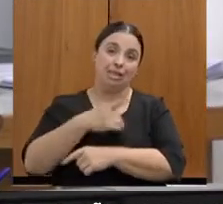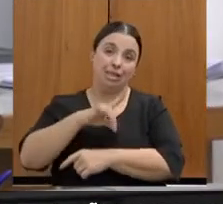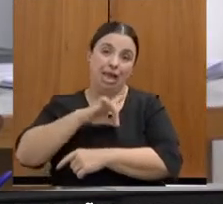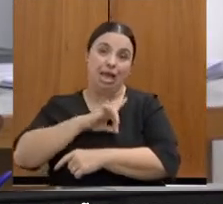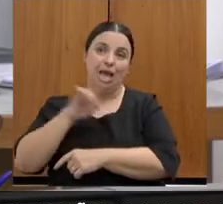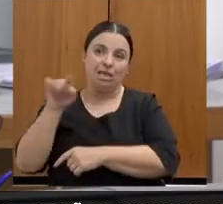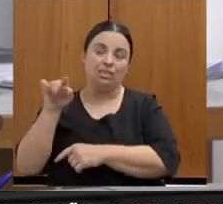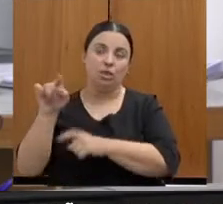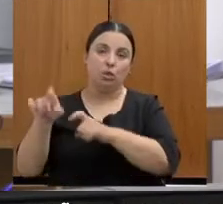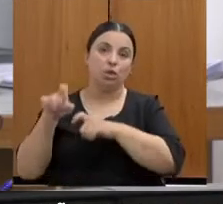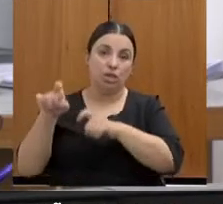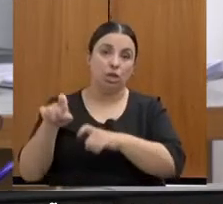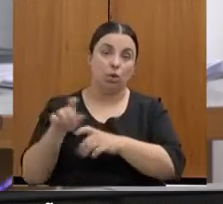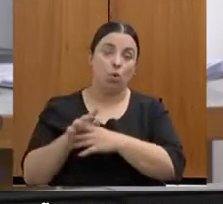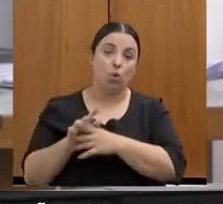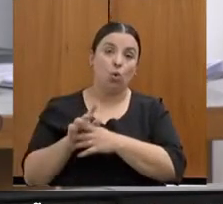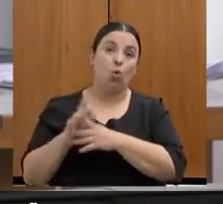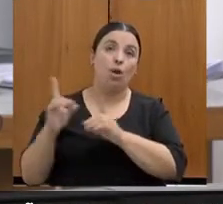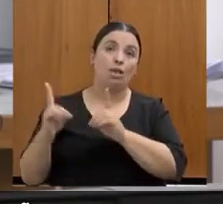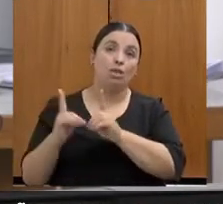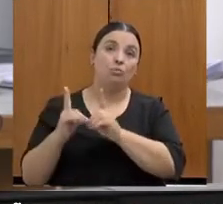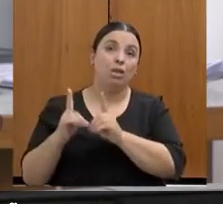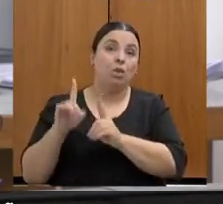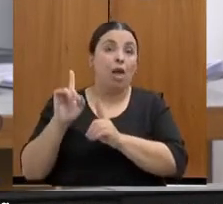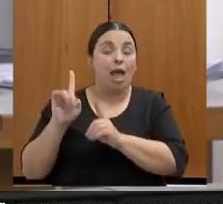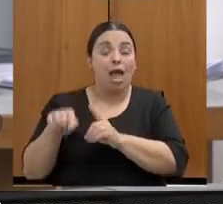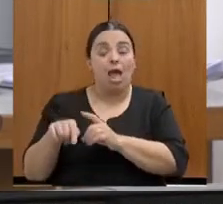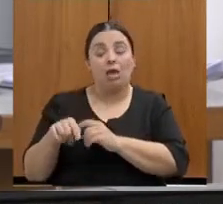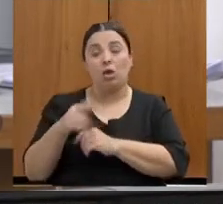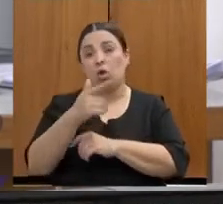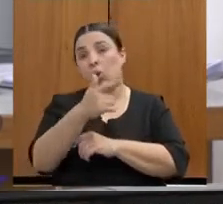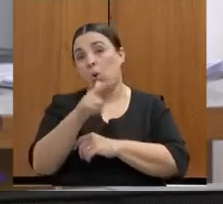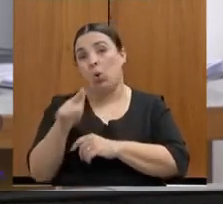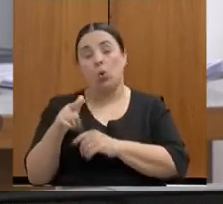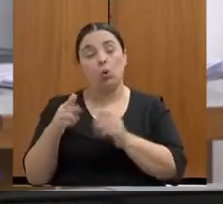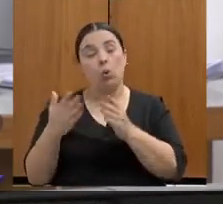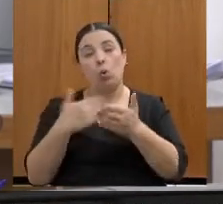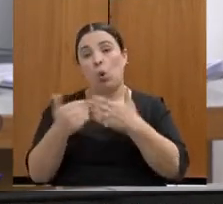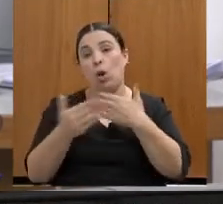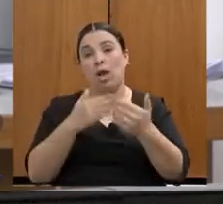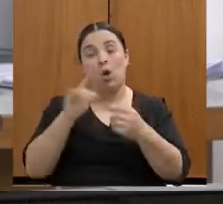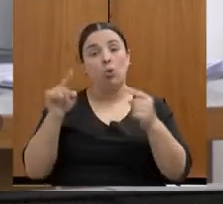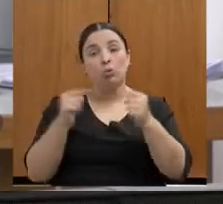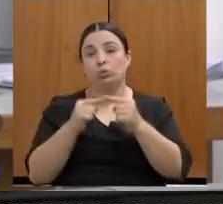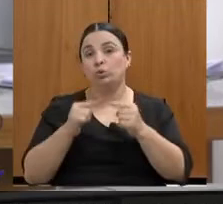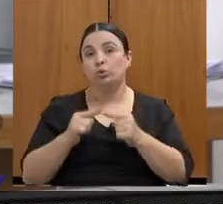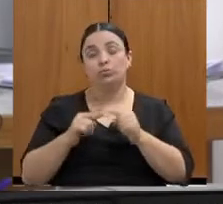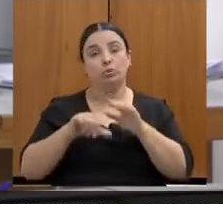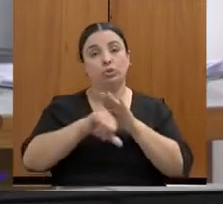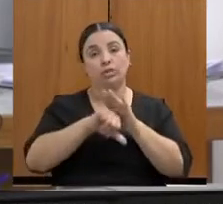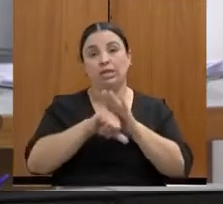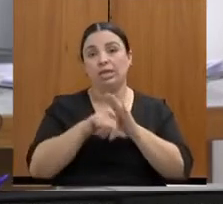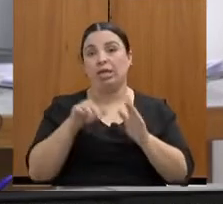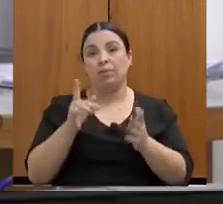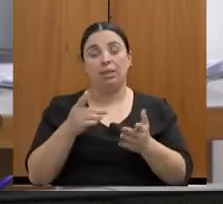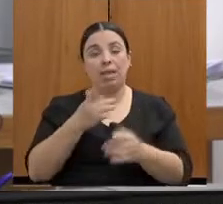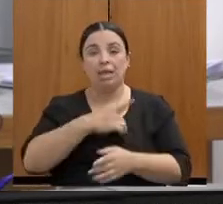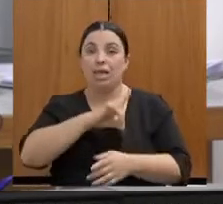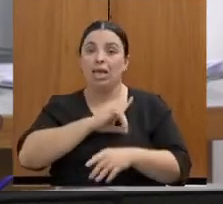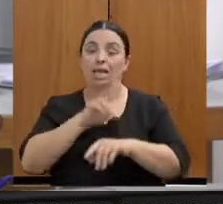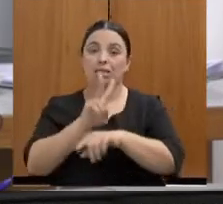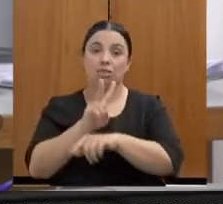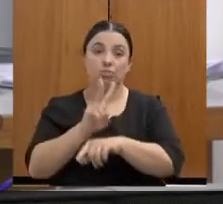ele é feito junto com o atendimento de qualquer outro fato criminoso pelas delegacias de plantão. Isso é uma